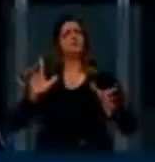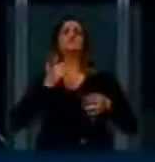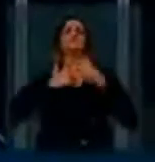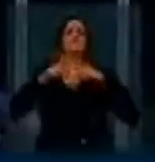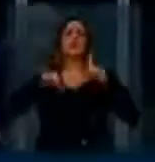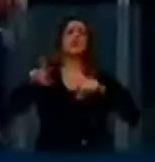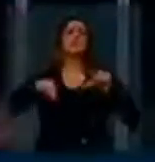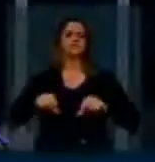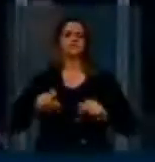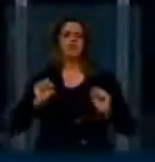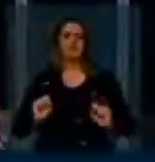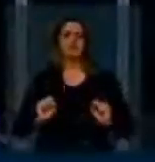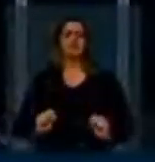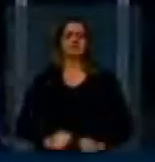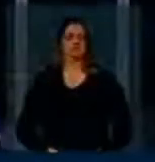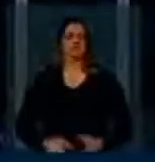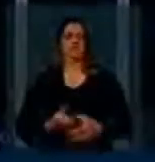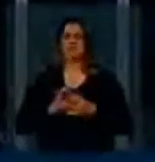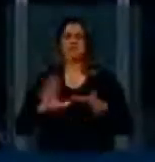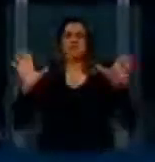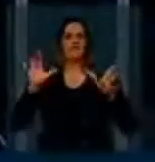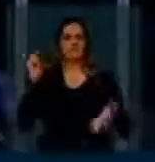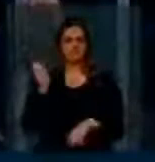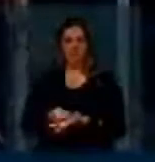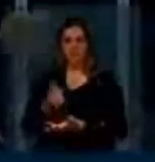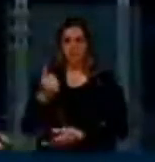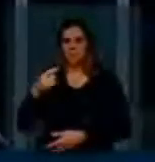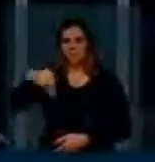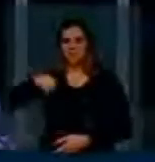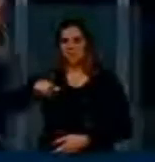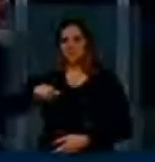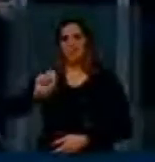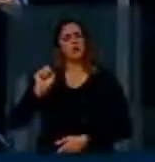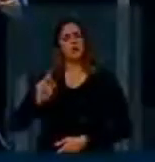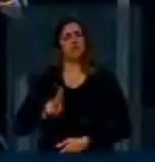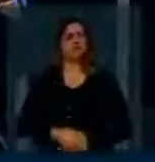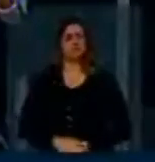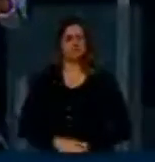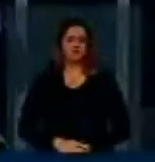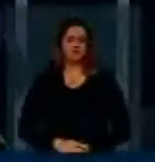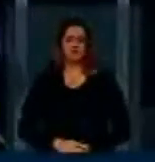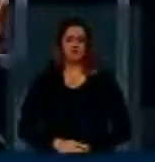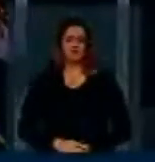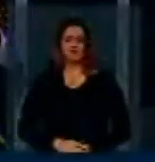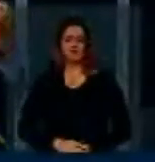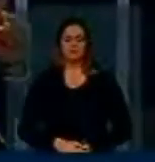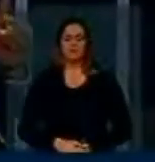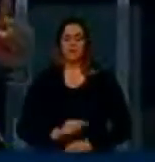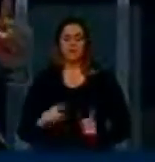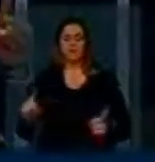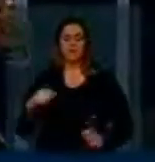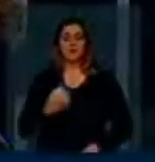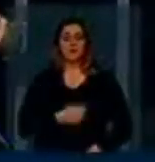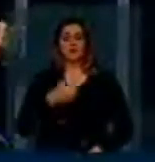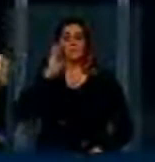o que quiser. Pagou pelo mega vai receber um mega. Aliás, a principal preocupação nesse momento do nosso